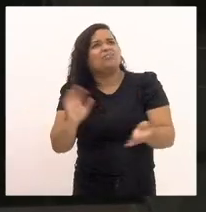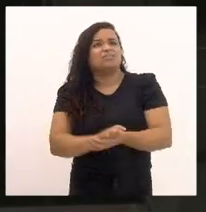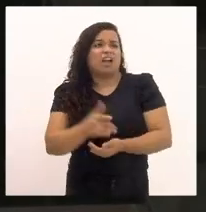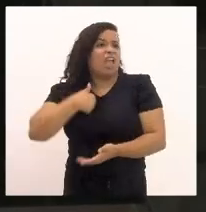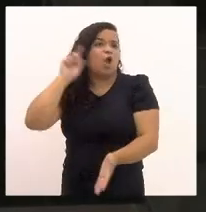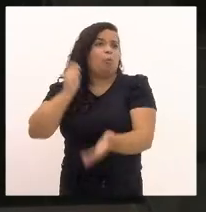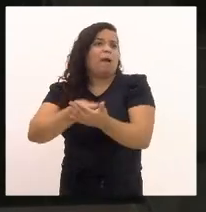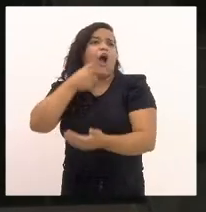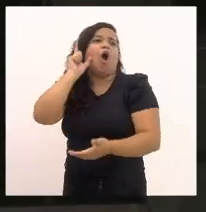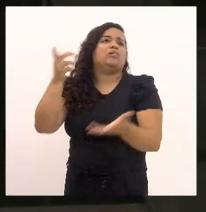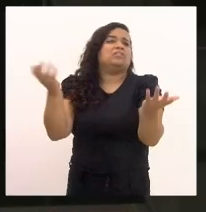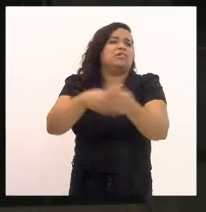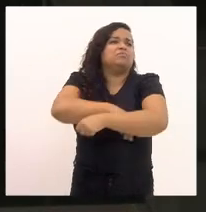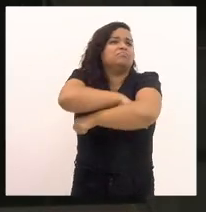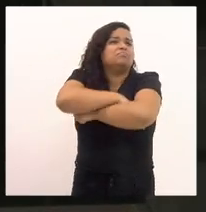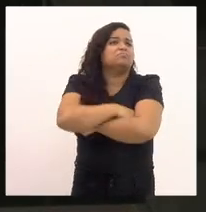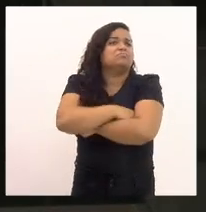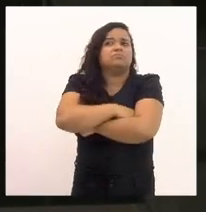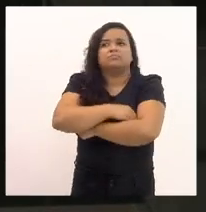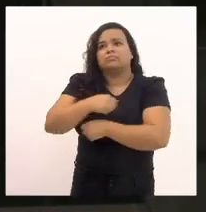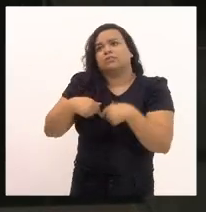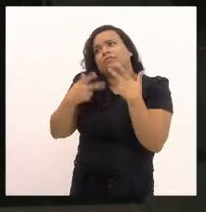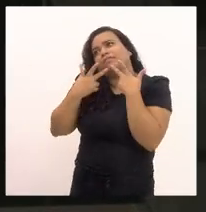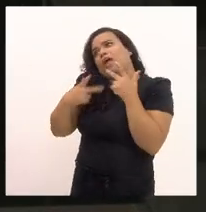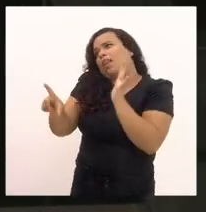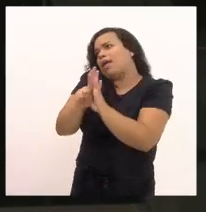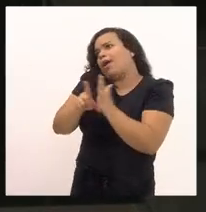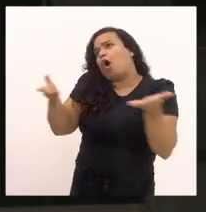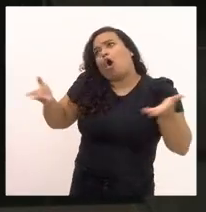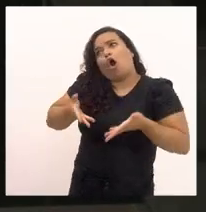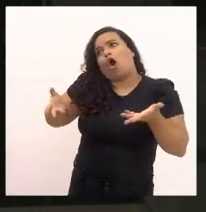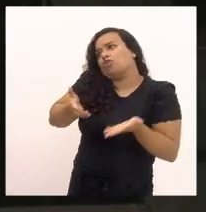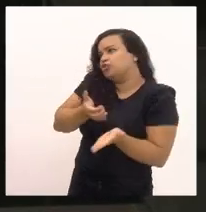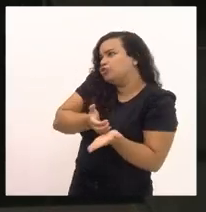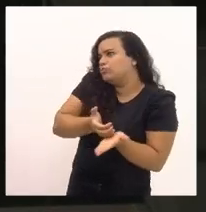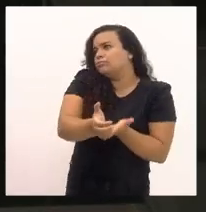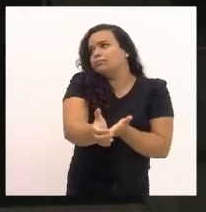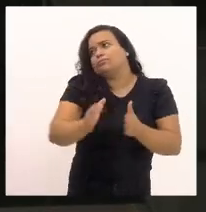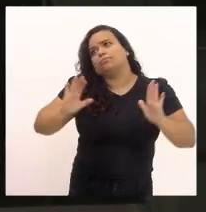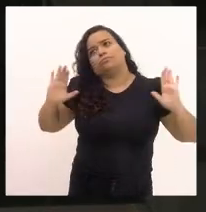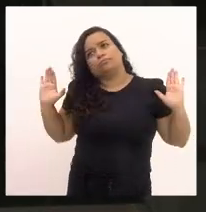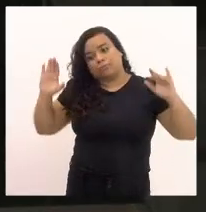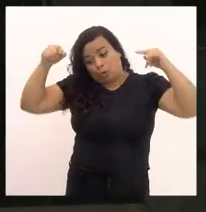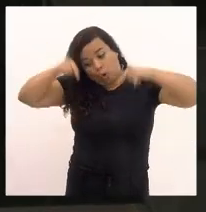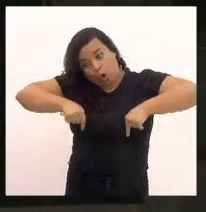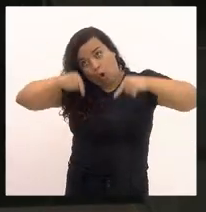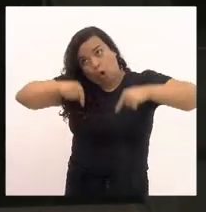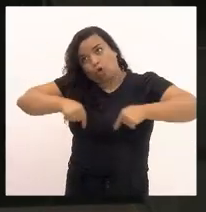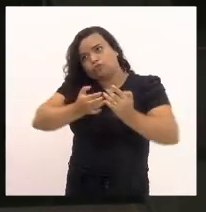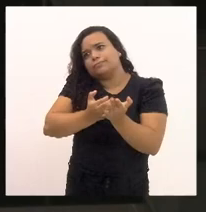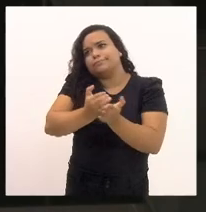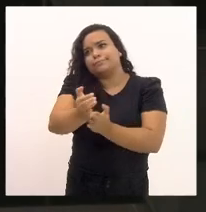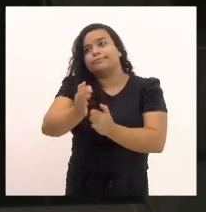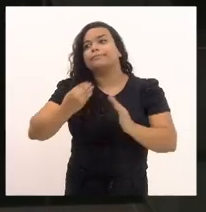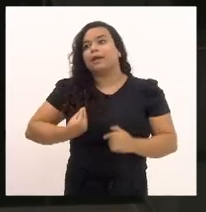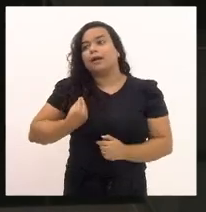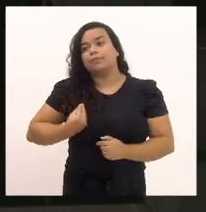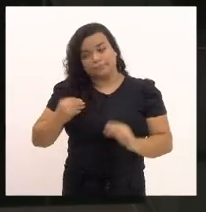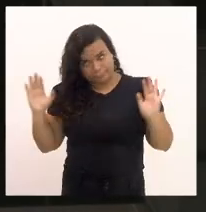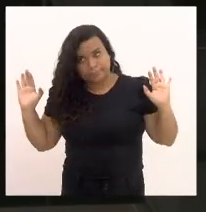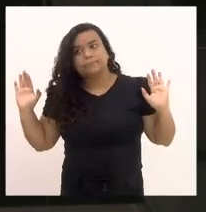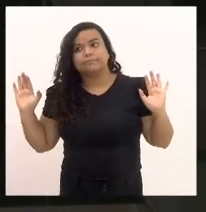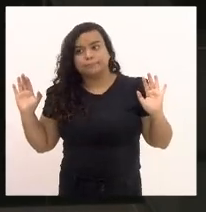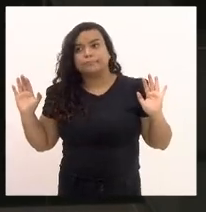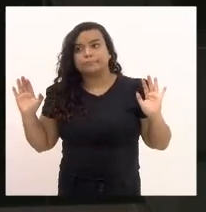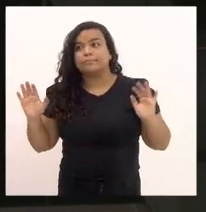eu paguei ontem. Eu diria, a lei está em vigor a partir de hoje, a lei só entra em vigor na data da sua publicação. É